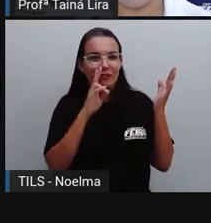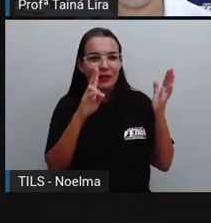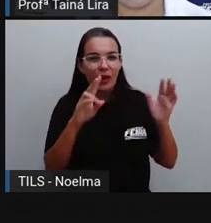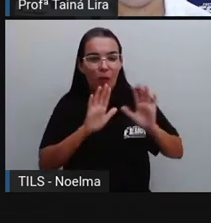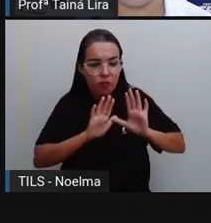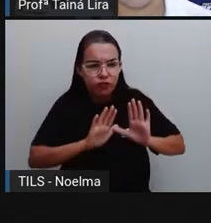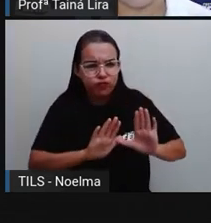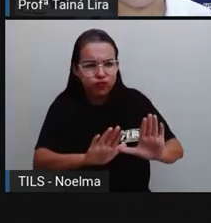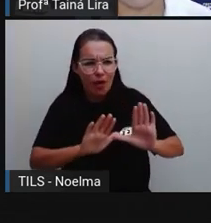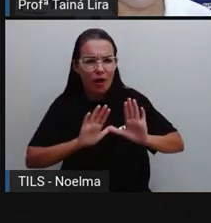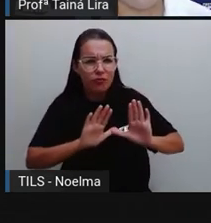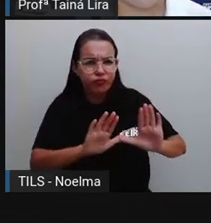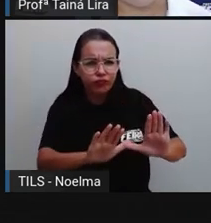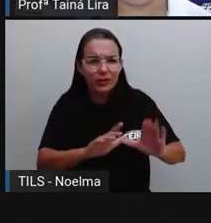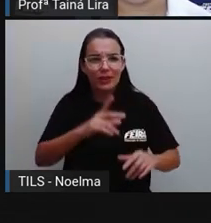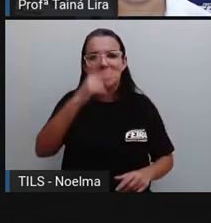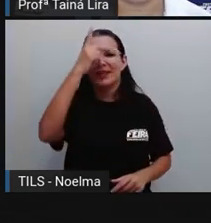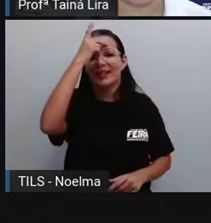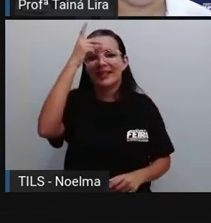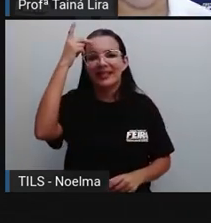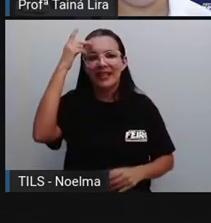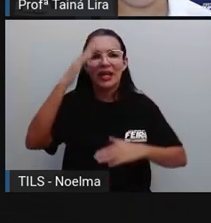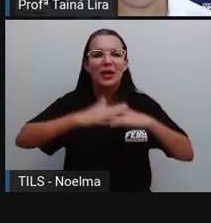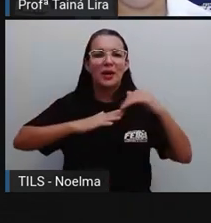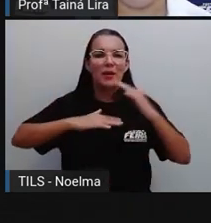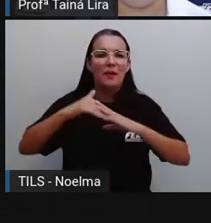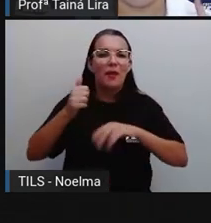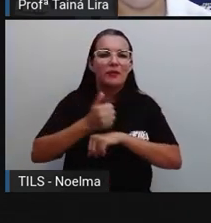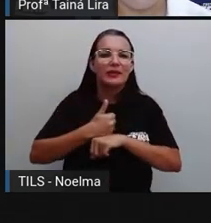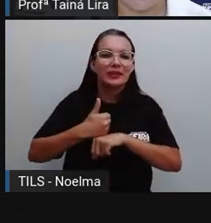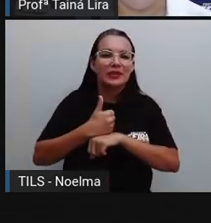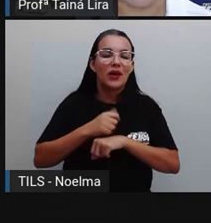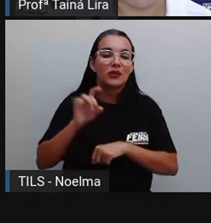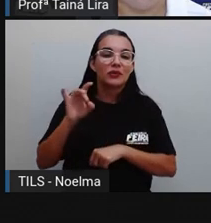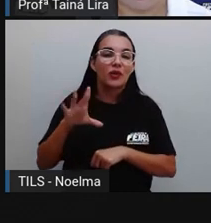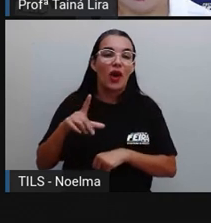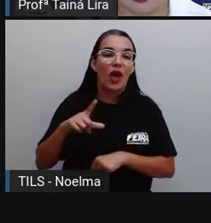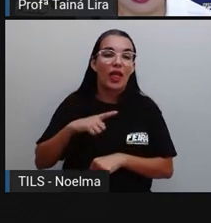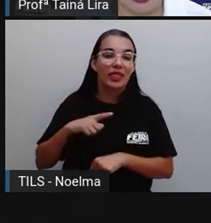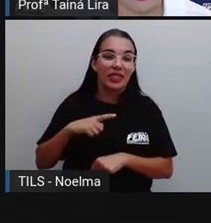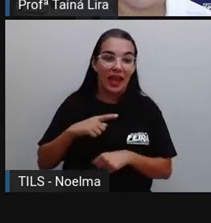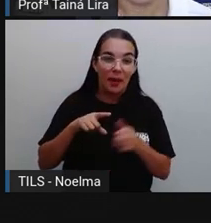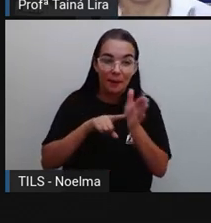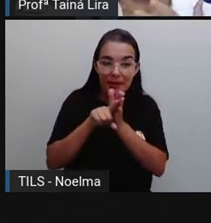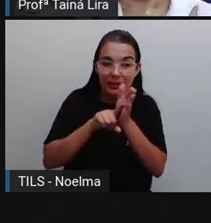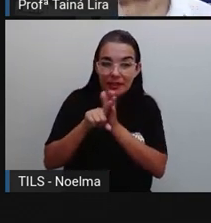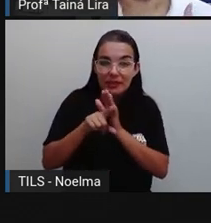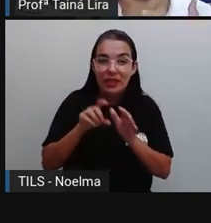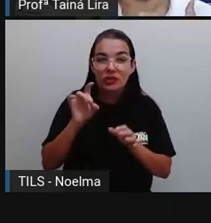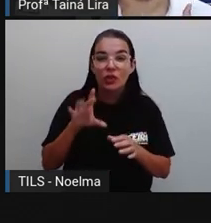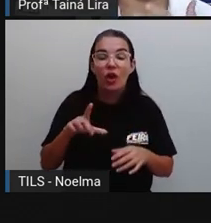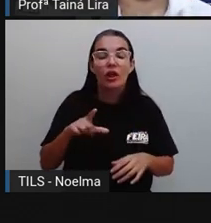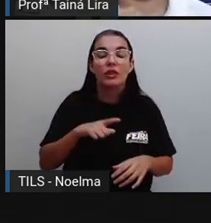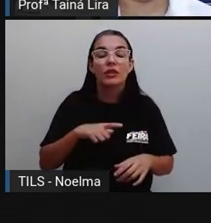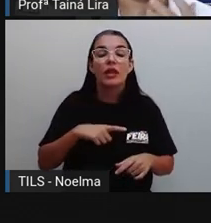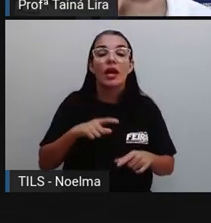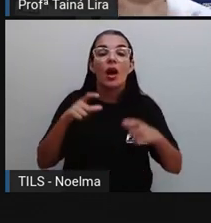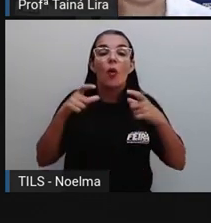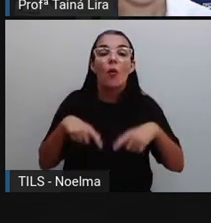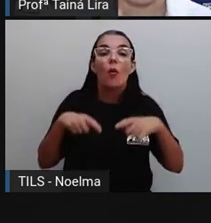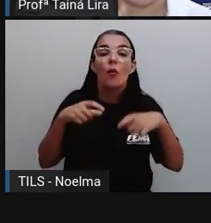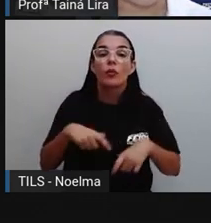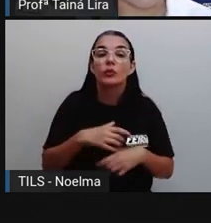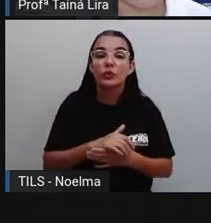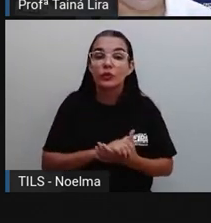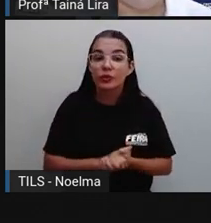Empurrador de gente. Essa profissão, segundo ano, é uma profissão que só existe. A PRO fez uma pesquisa. E até onde